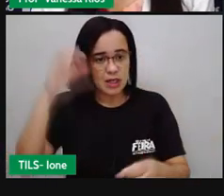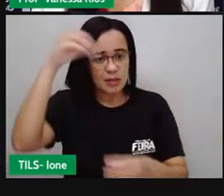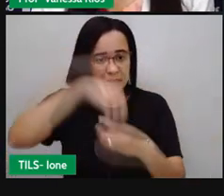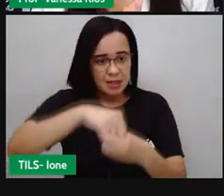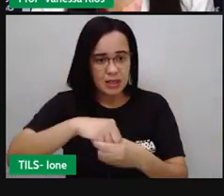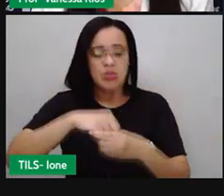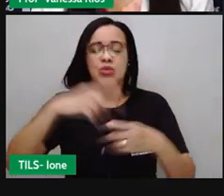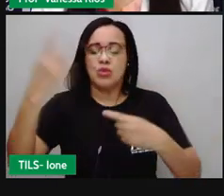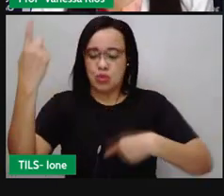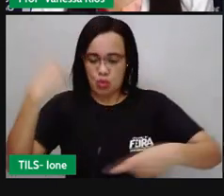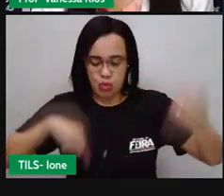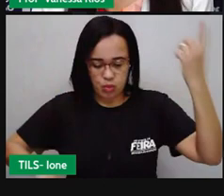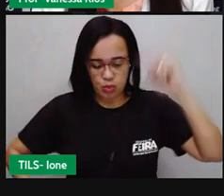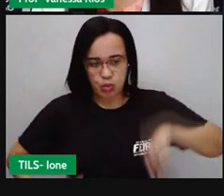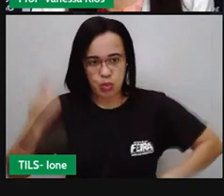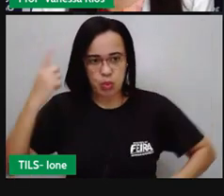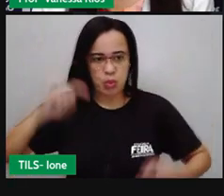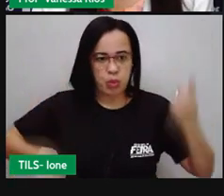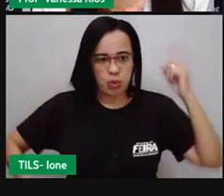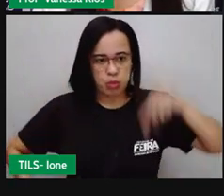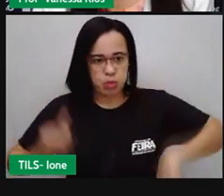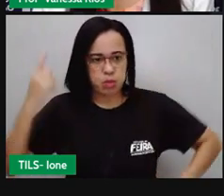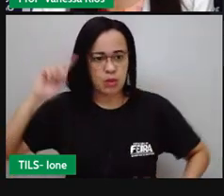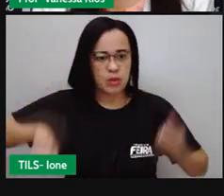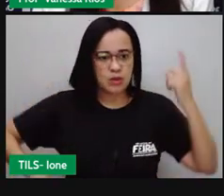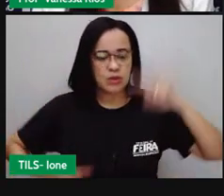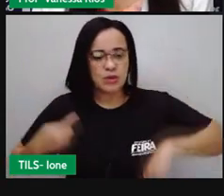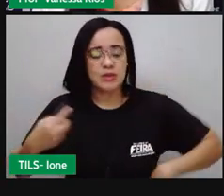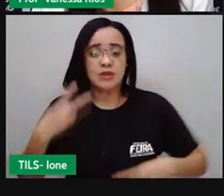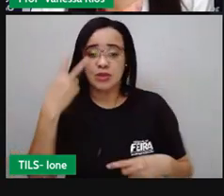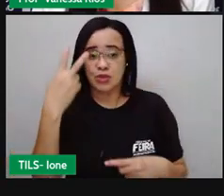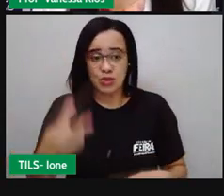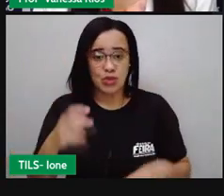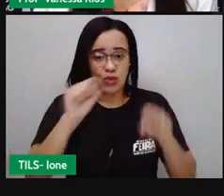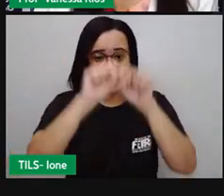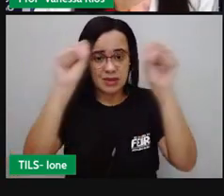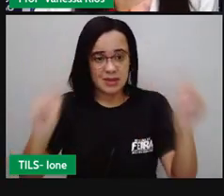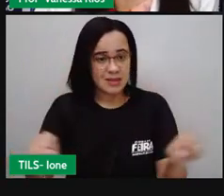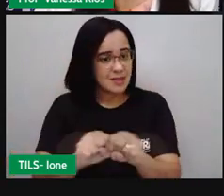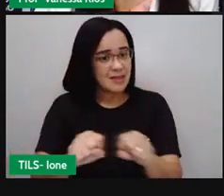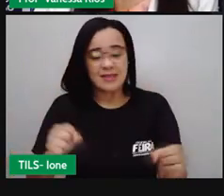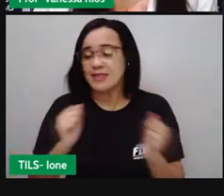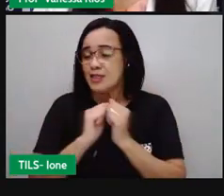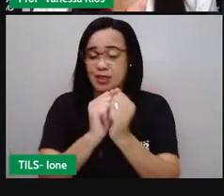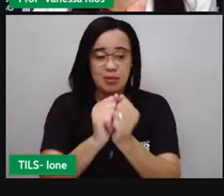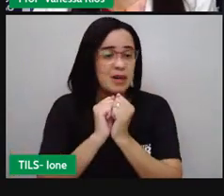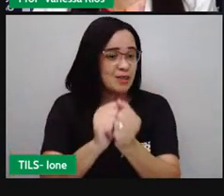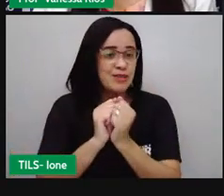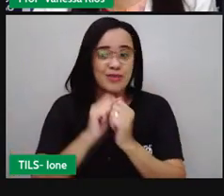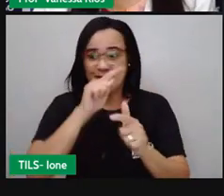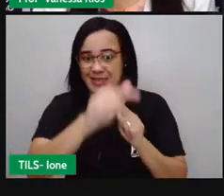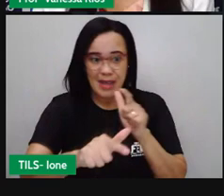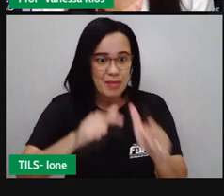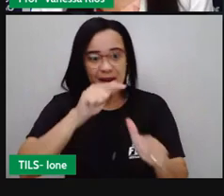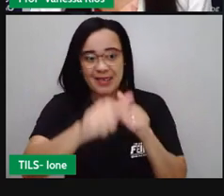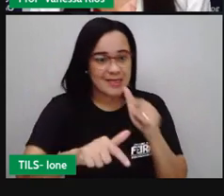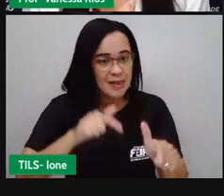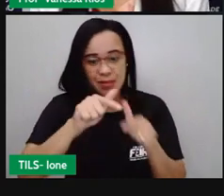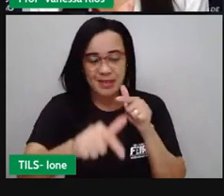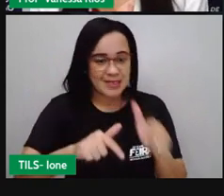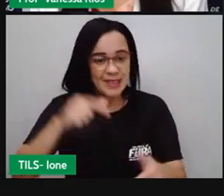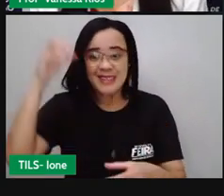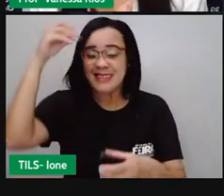Então a gente observa aí dois sistemas trabalhando juntos, né? O sistema urinário ligado aí ao sistema